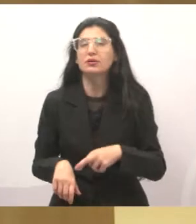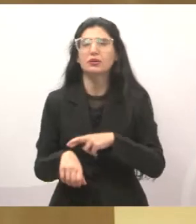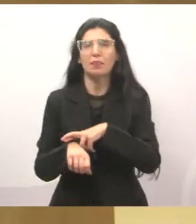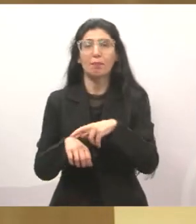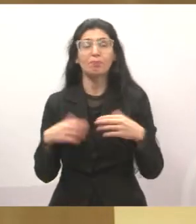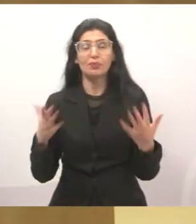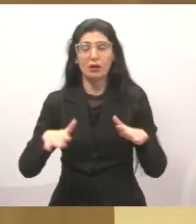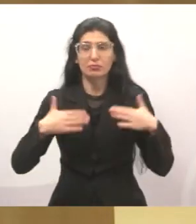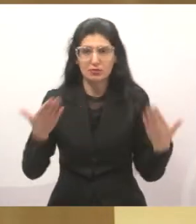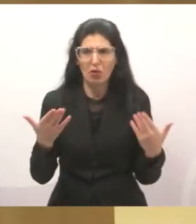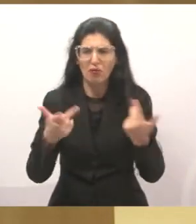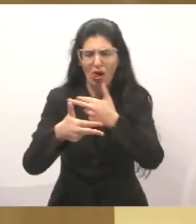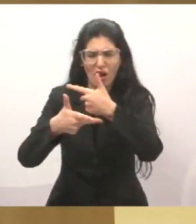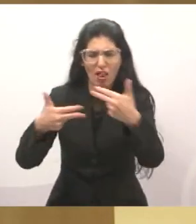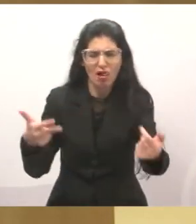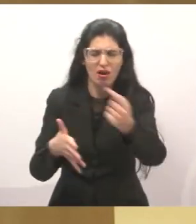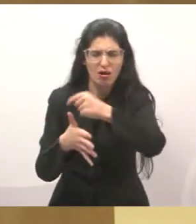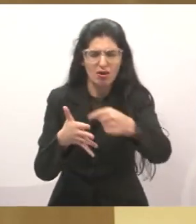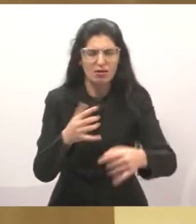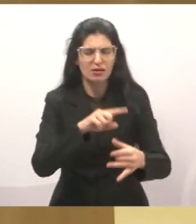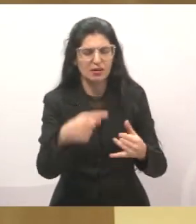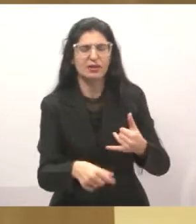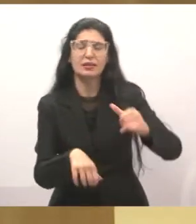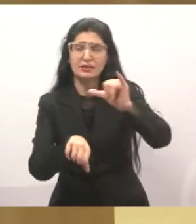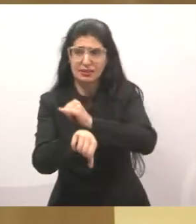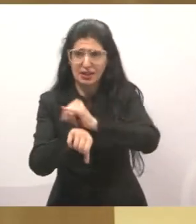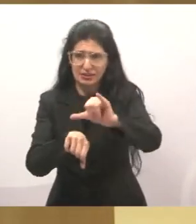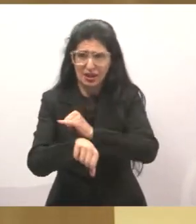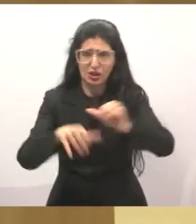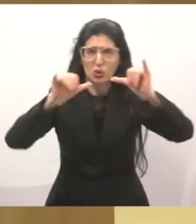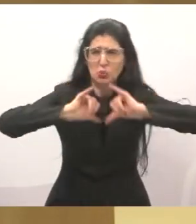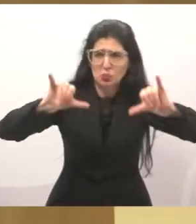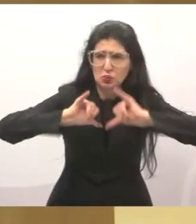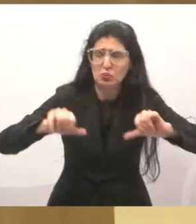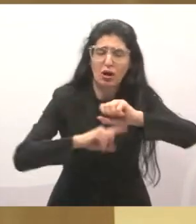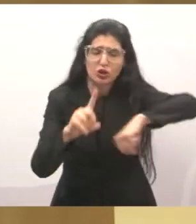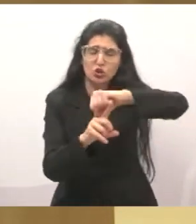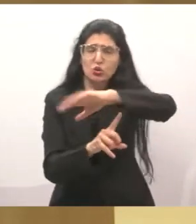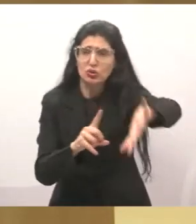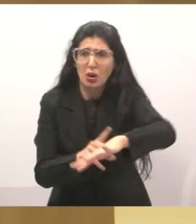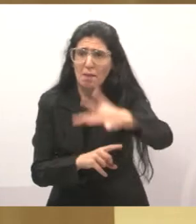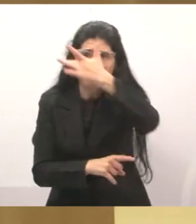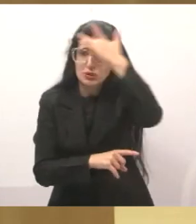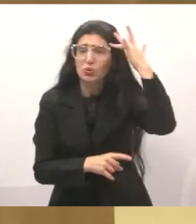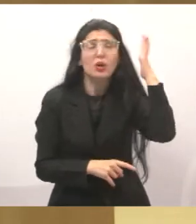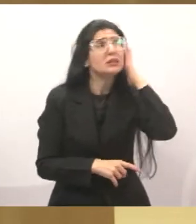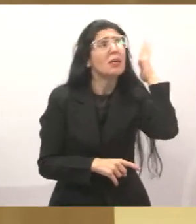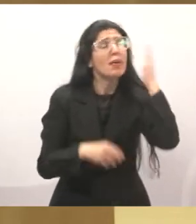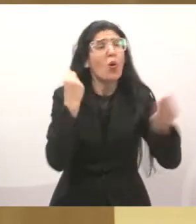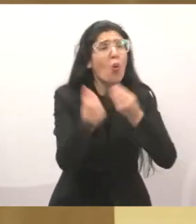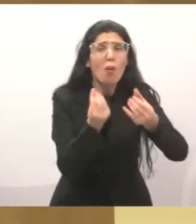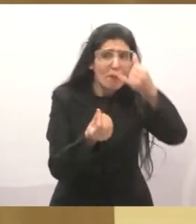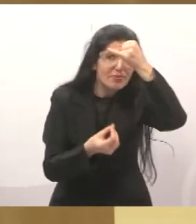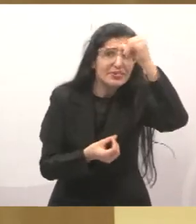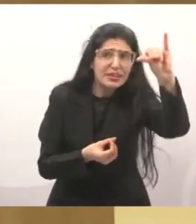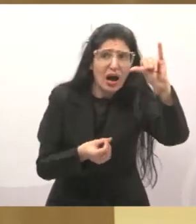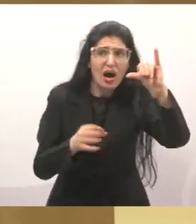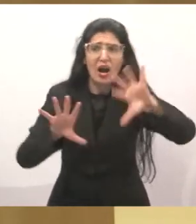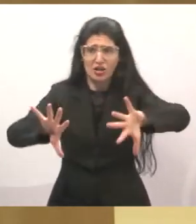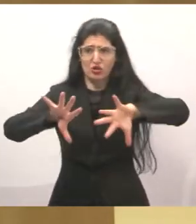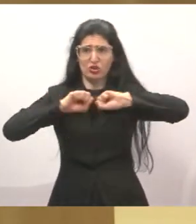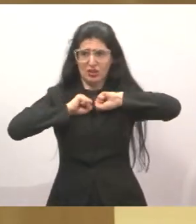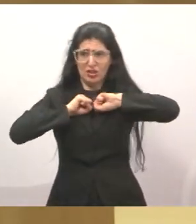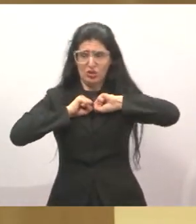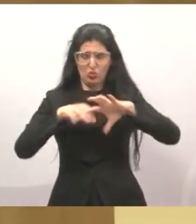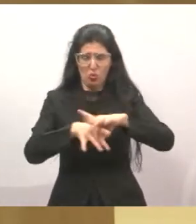esse dinheiro em publicidade, né? Porque precisam informar a sociedade. Precisa informar a população. Então, nós não estamos